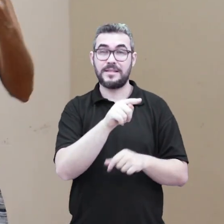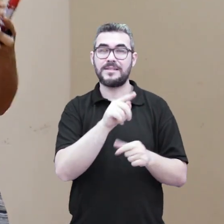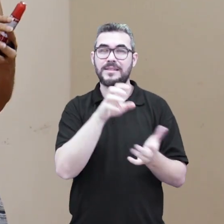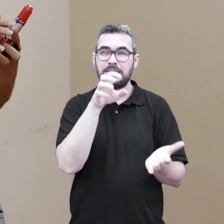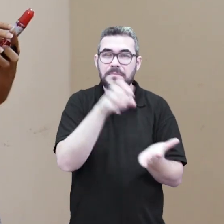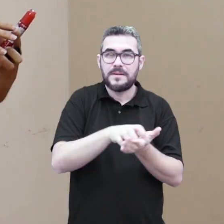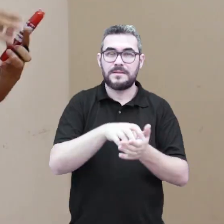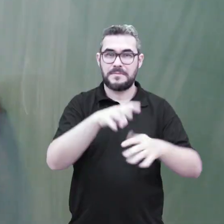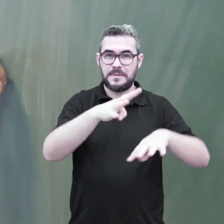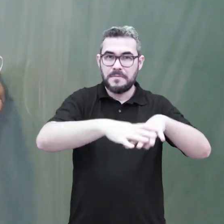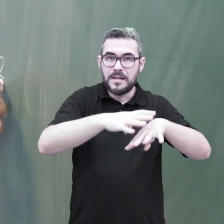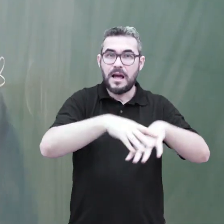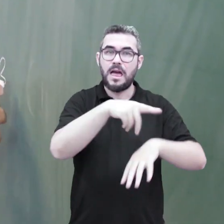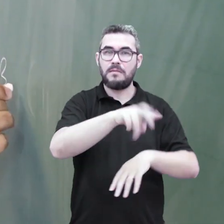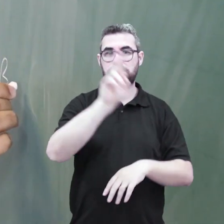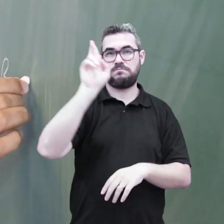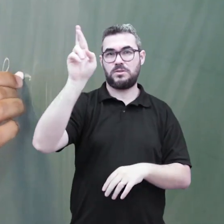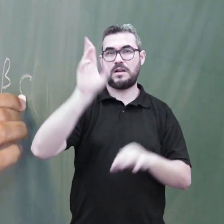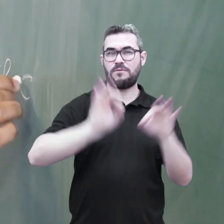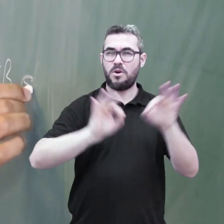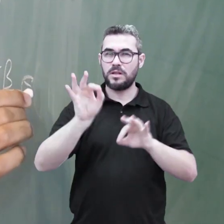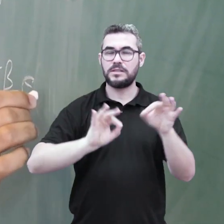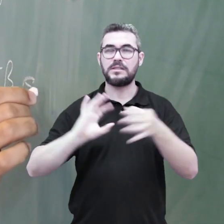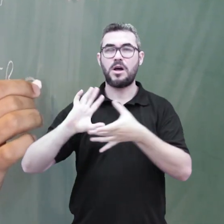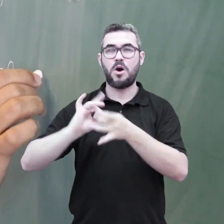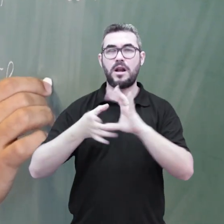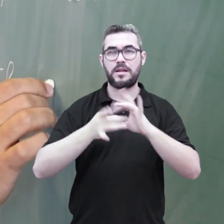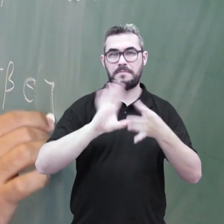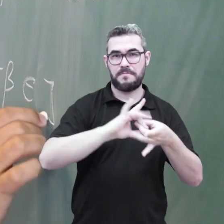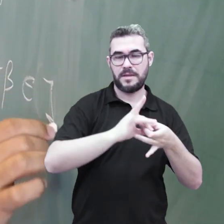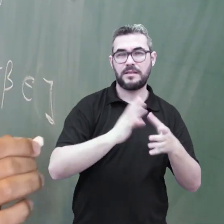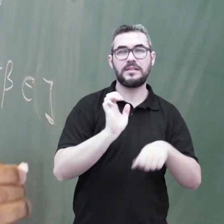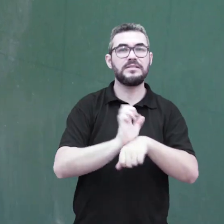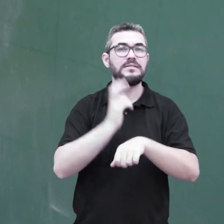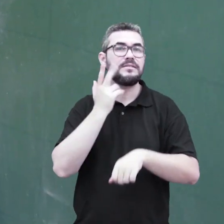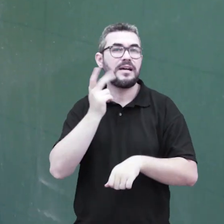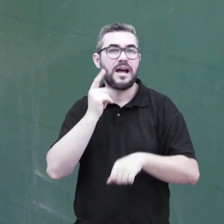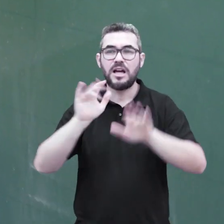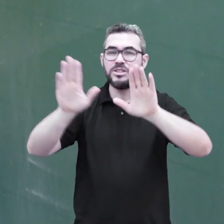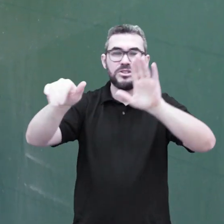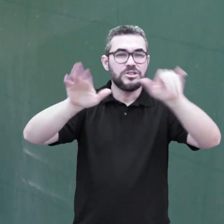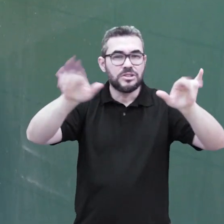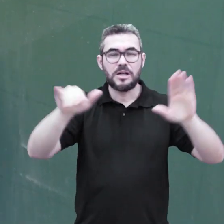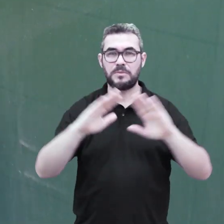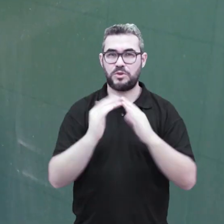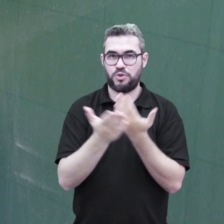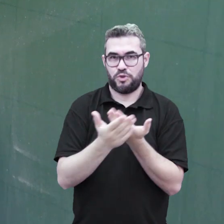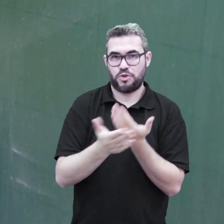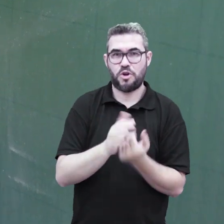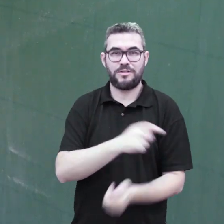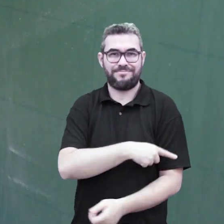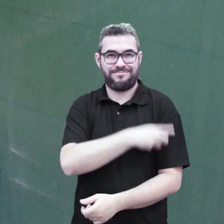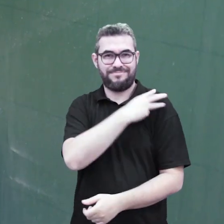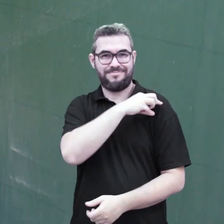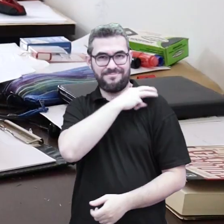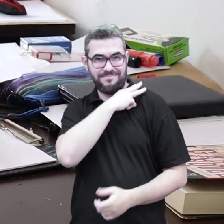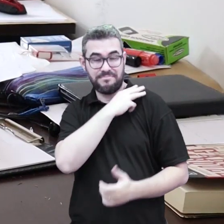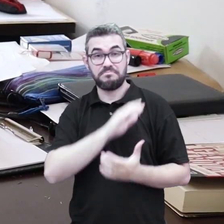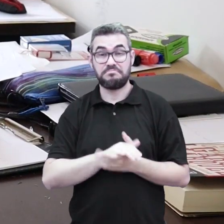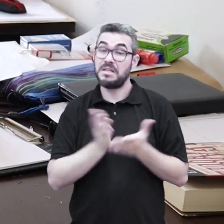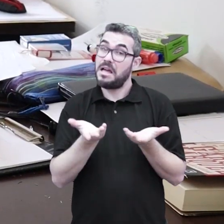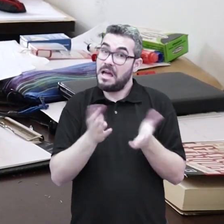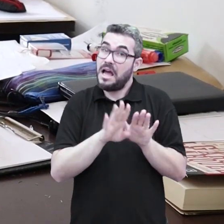Matemática da UFC o responsável pela organização da Olimpíada Cearense de Matemática para alunos de ensino fundamental e médio.